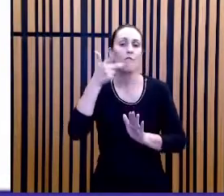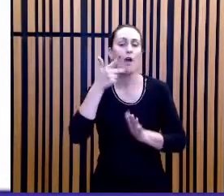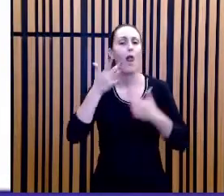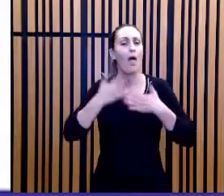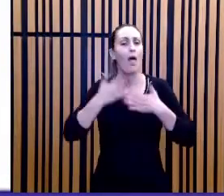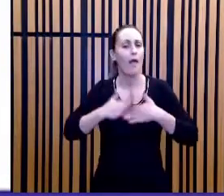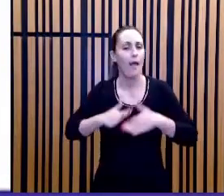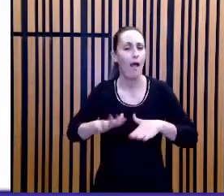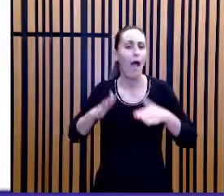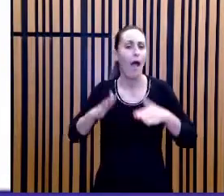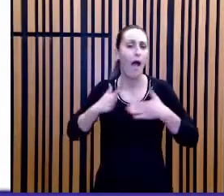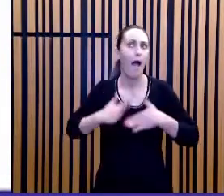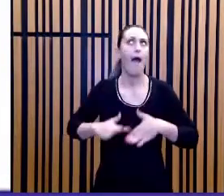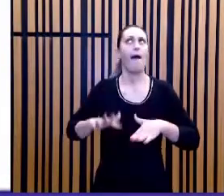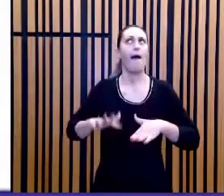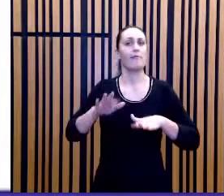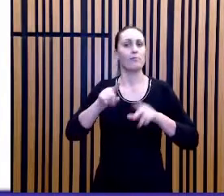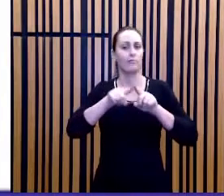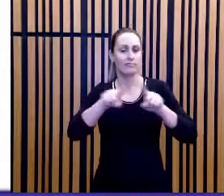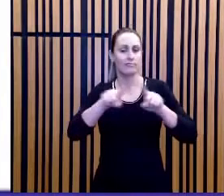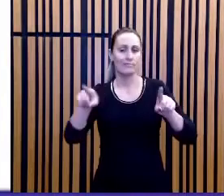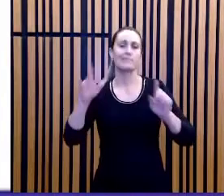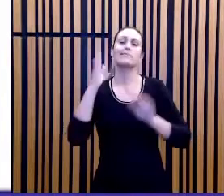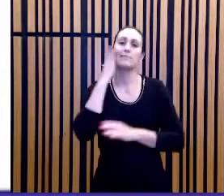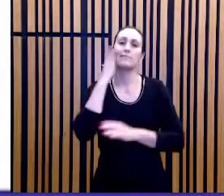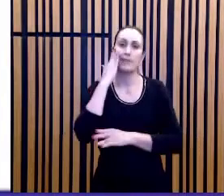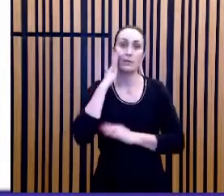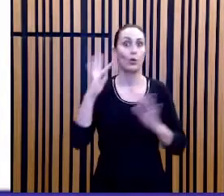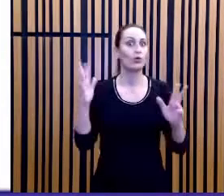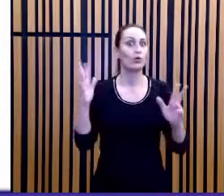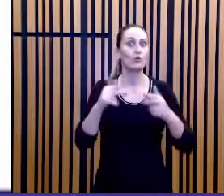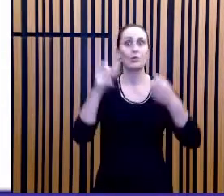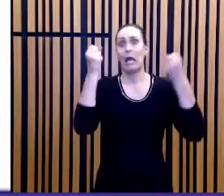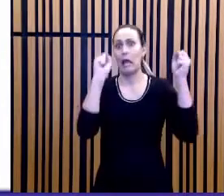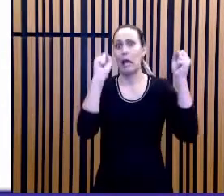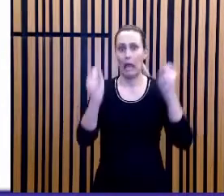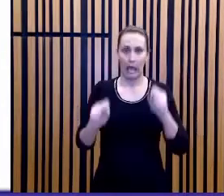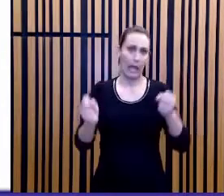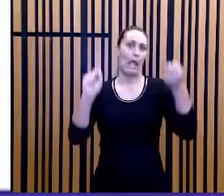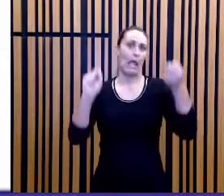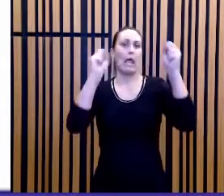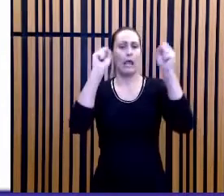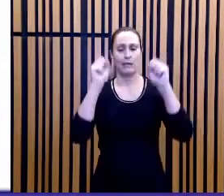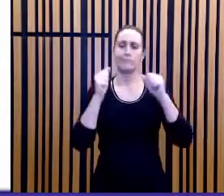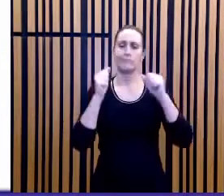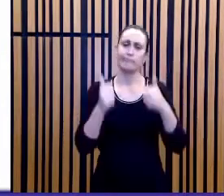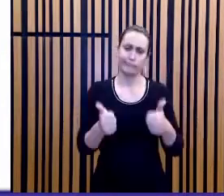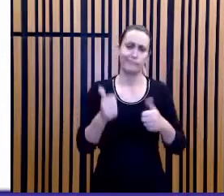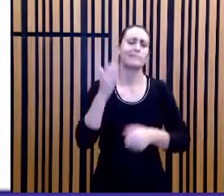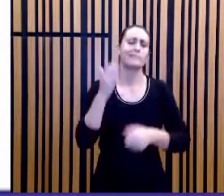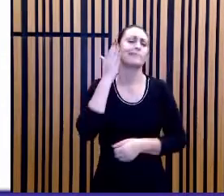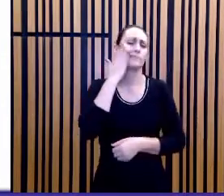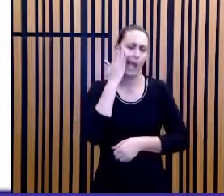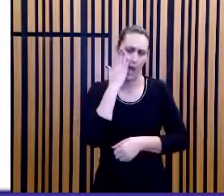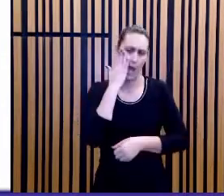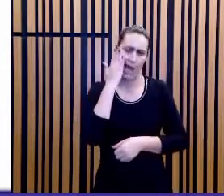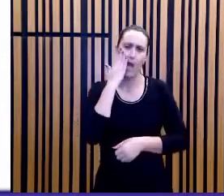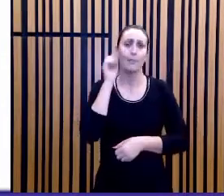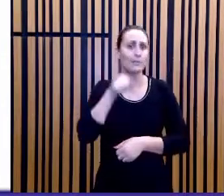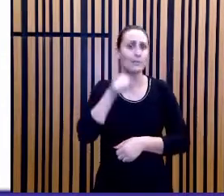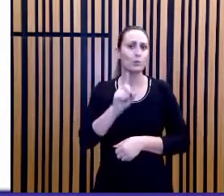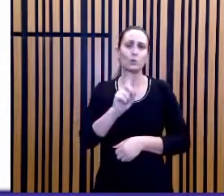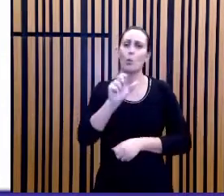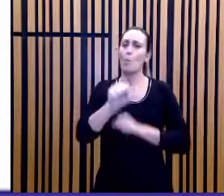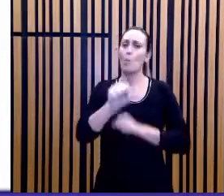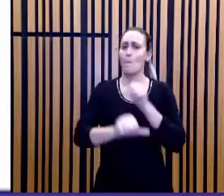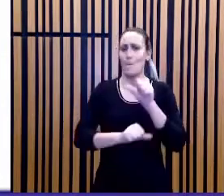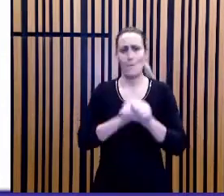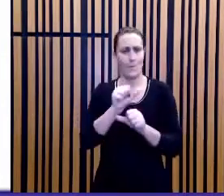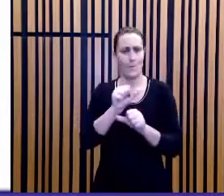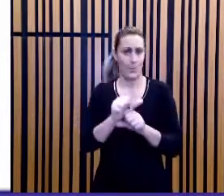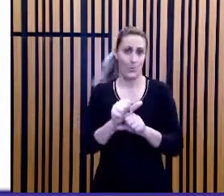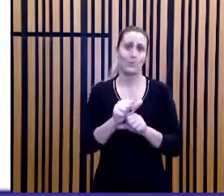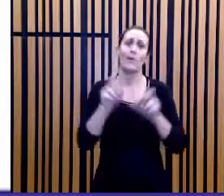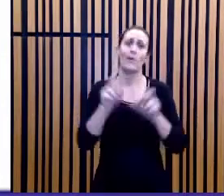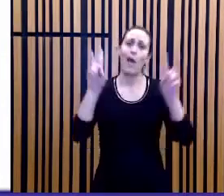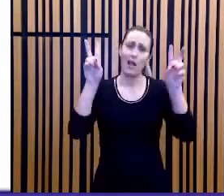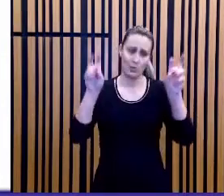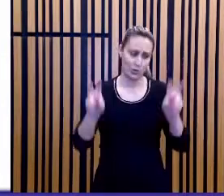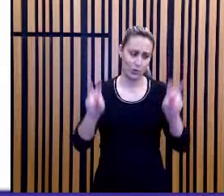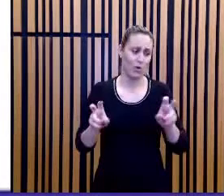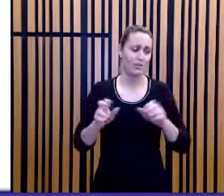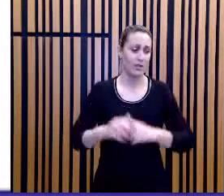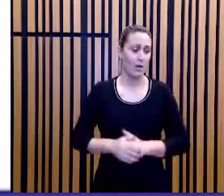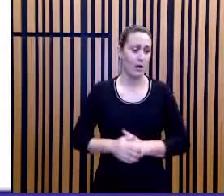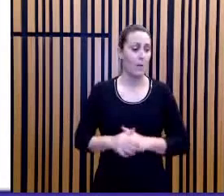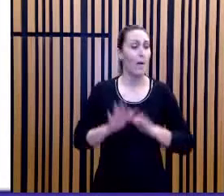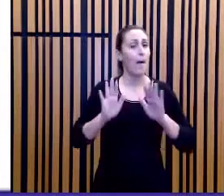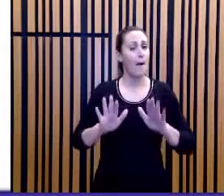tranquilidade no Enem, que está todo mundo fora da casa mesmo e a gente sabe que isso não muda independente das circunstâncias. Mas, por outro